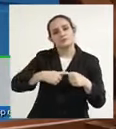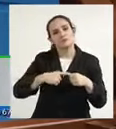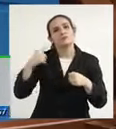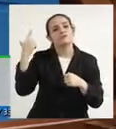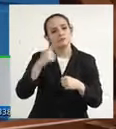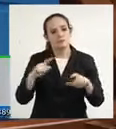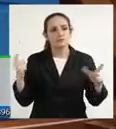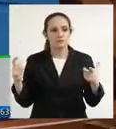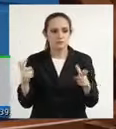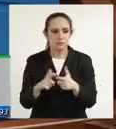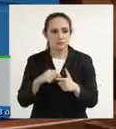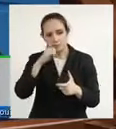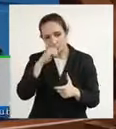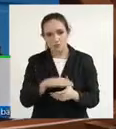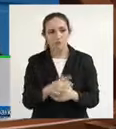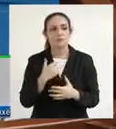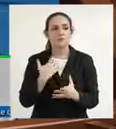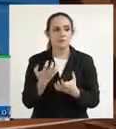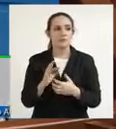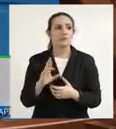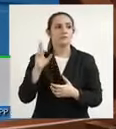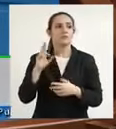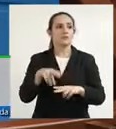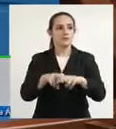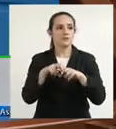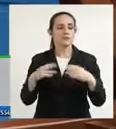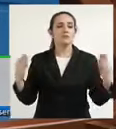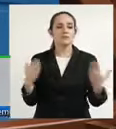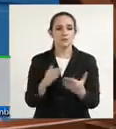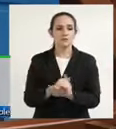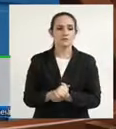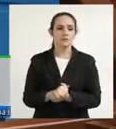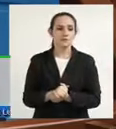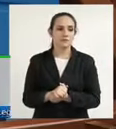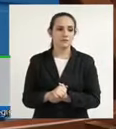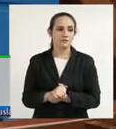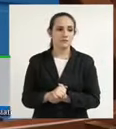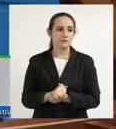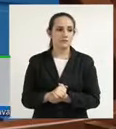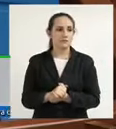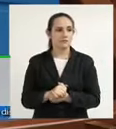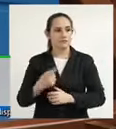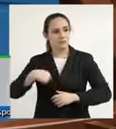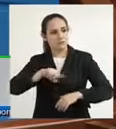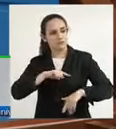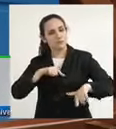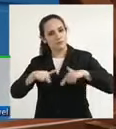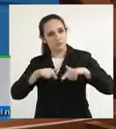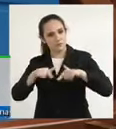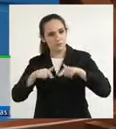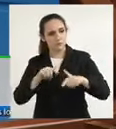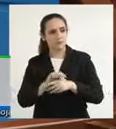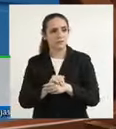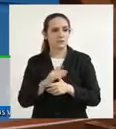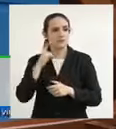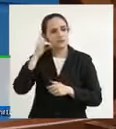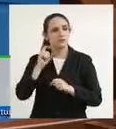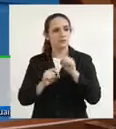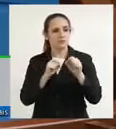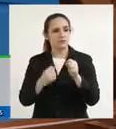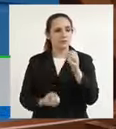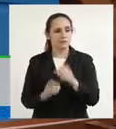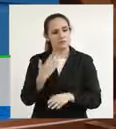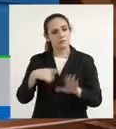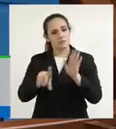Mato Grosso do Sul é o que mais se espera é por isso que a gente trabalha e atua como parlamentar é legislando